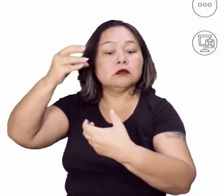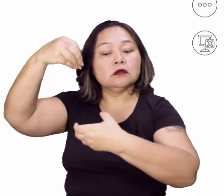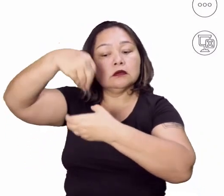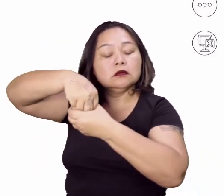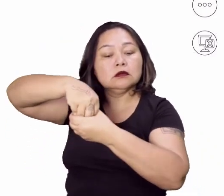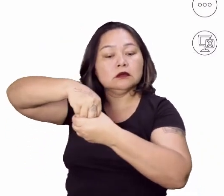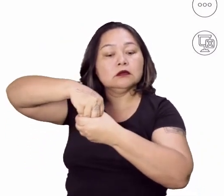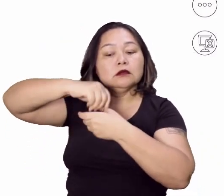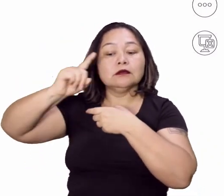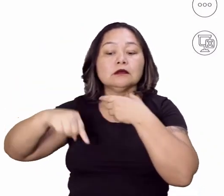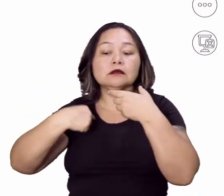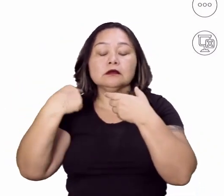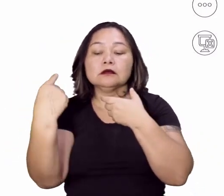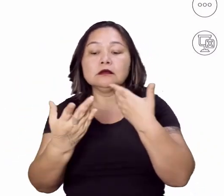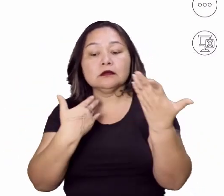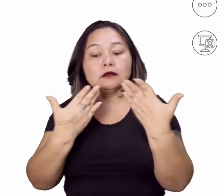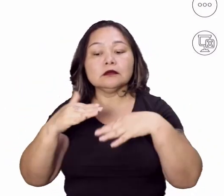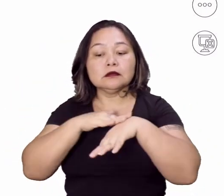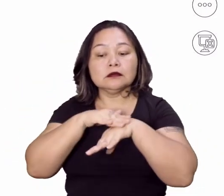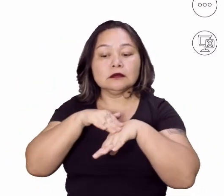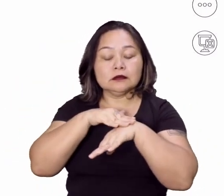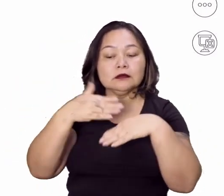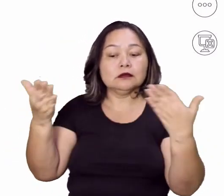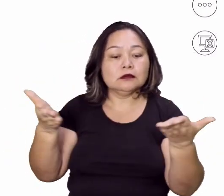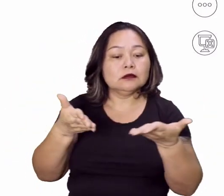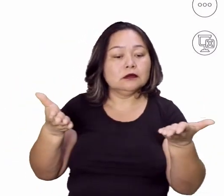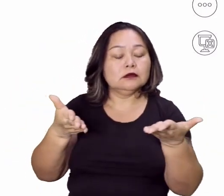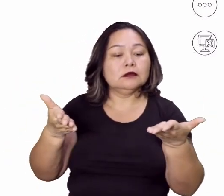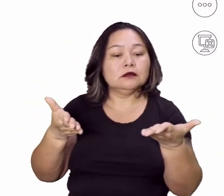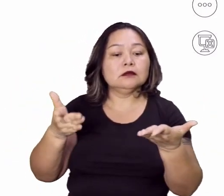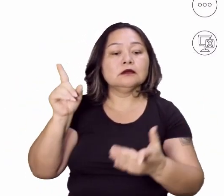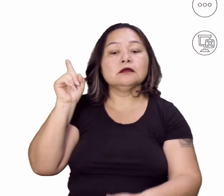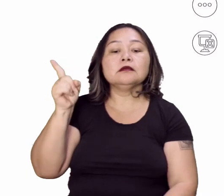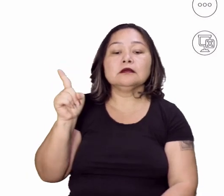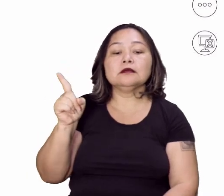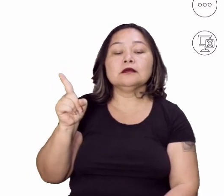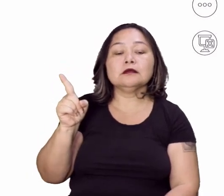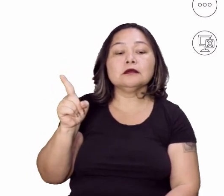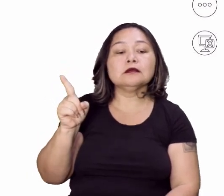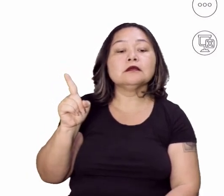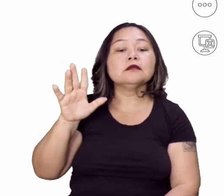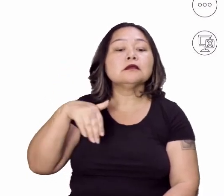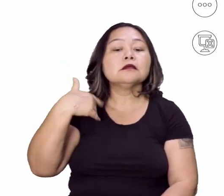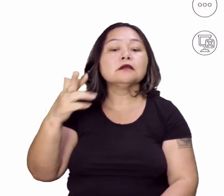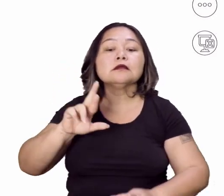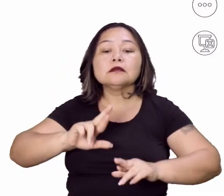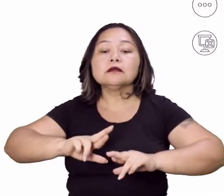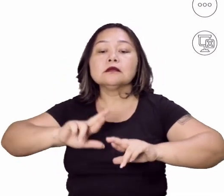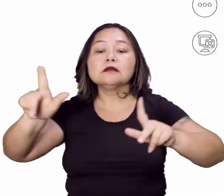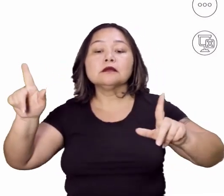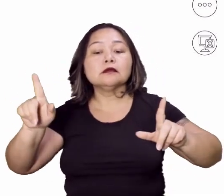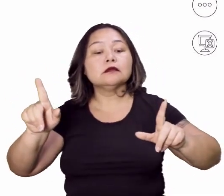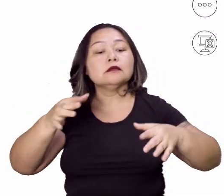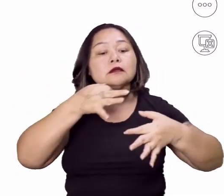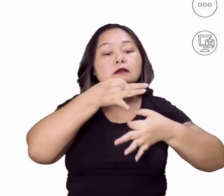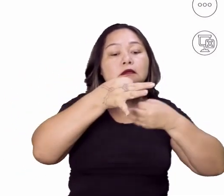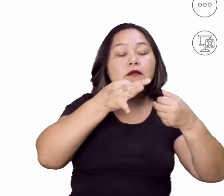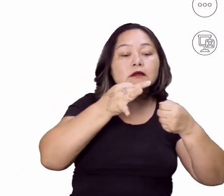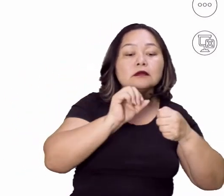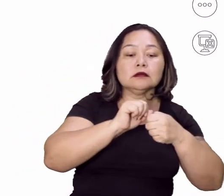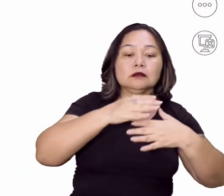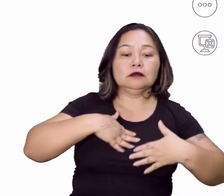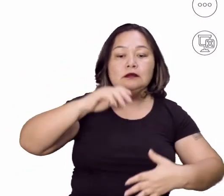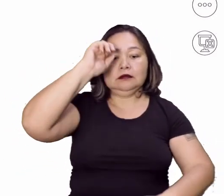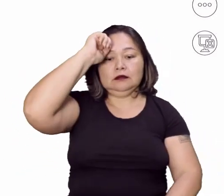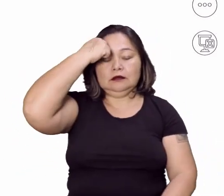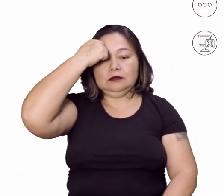parte dessa nossa conversa da aula de hoje, né? Olha só. Qual é a grande diferença entre o discurso existente